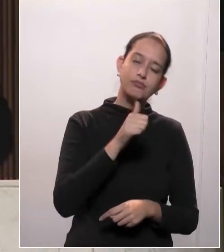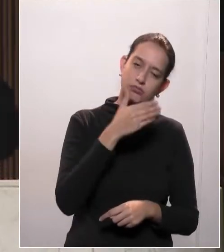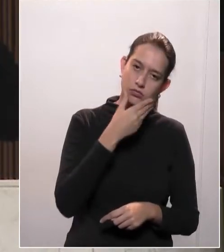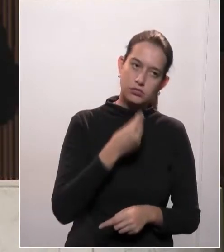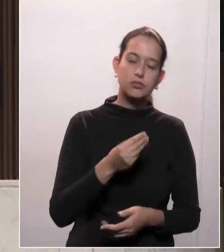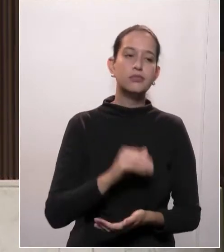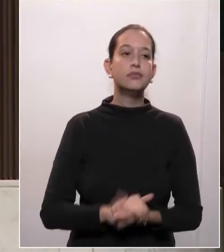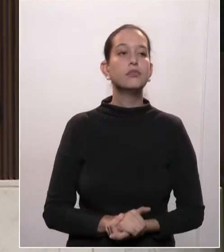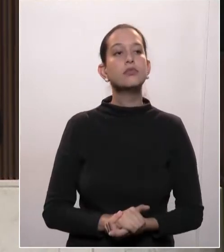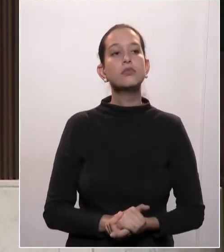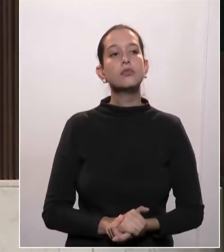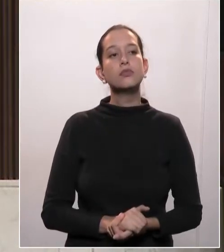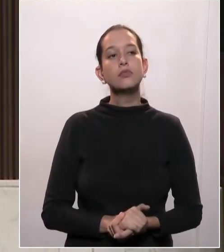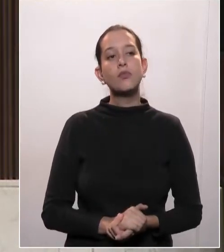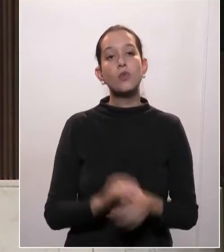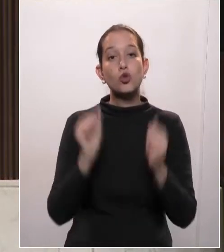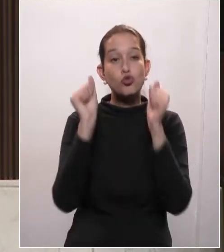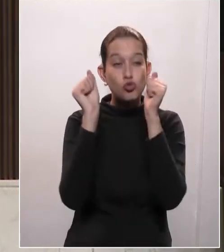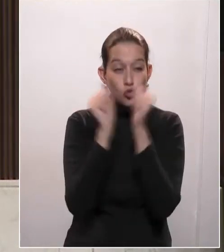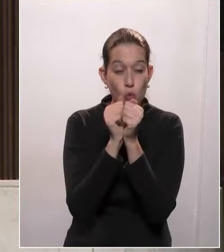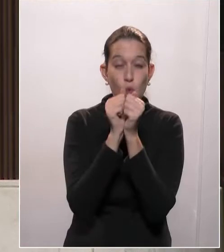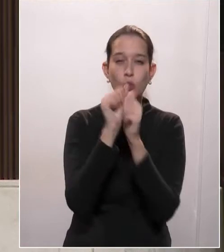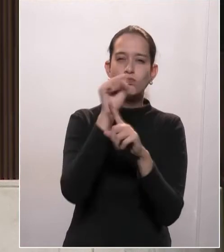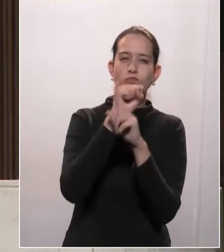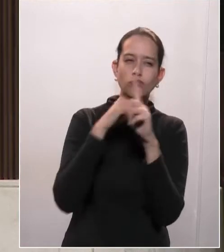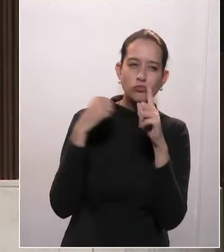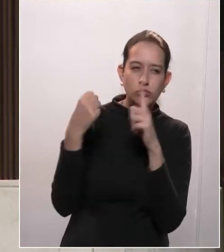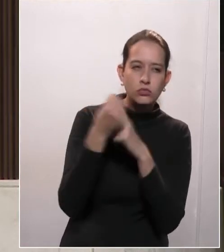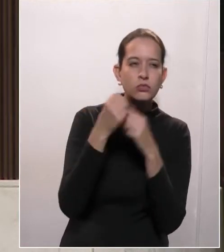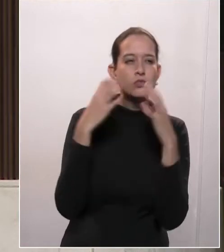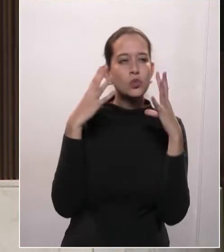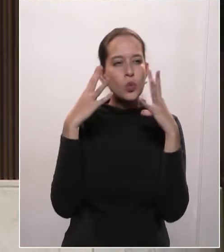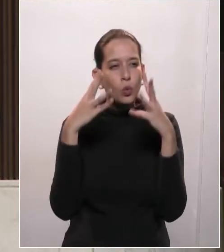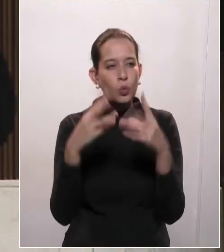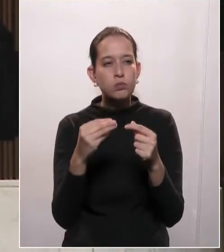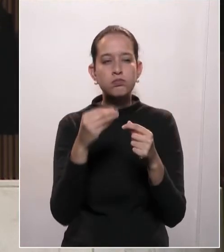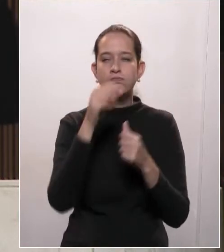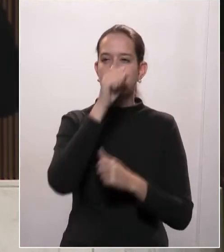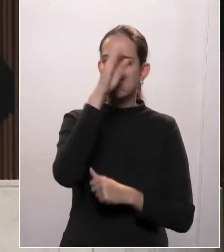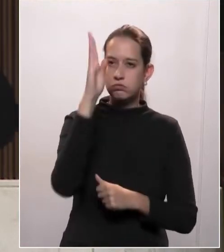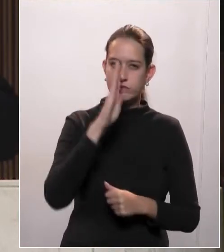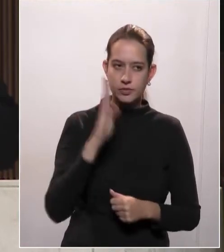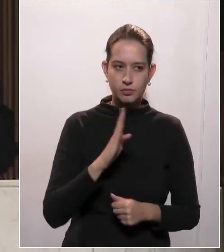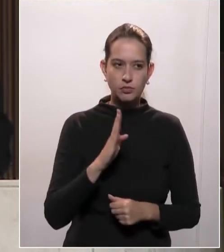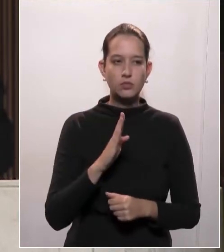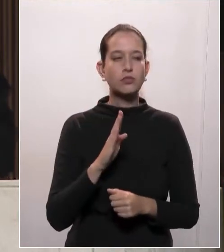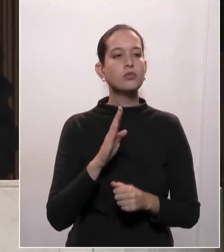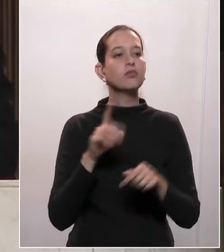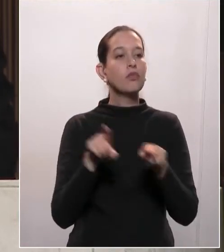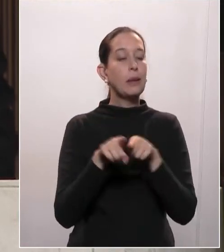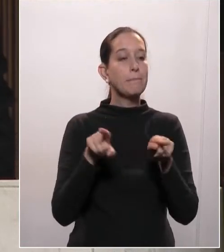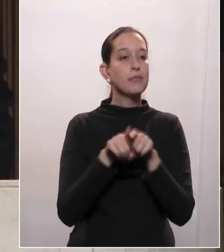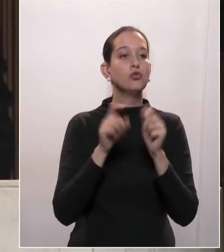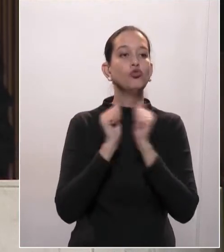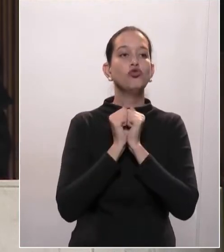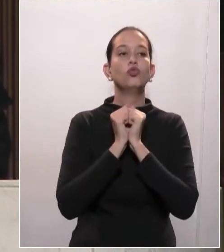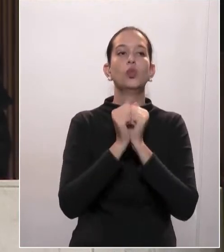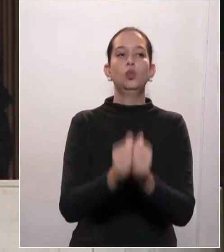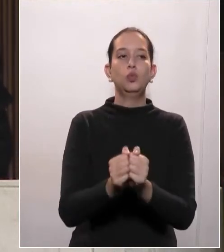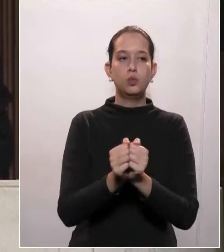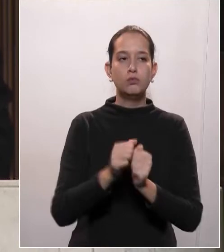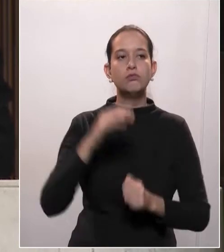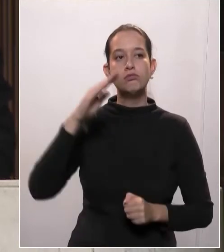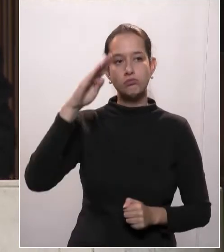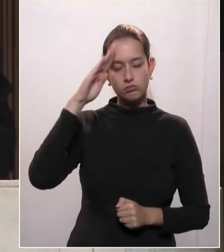junto com a sociedade civil brasileira, junto, evidentemente, com o pessoal militar,